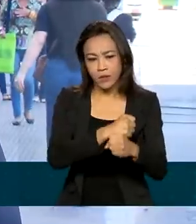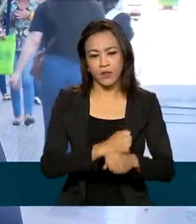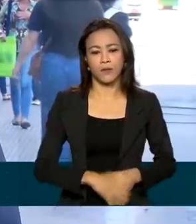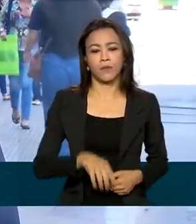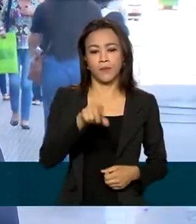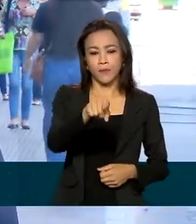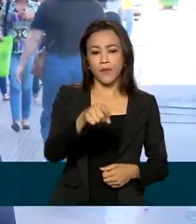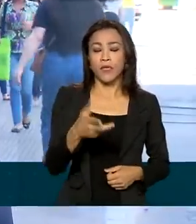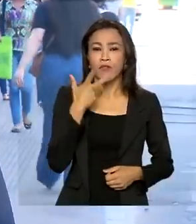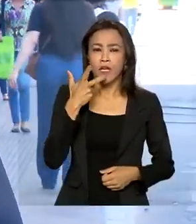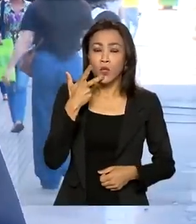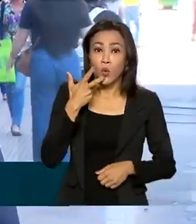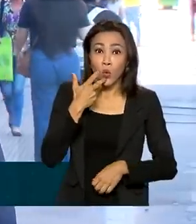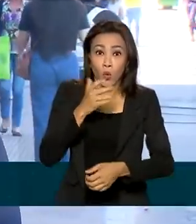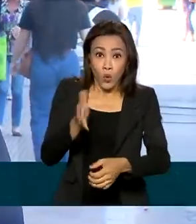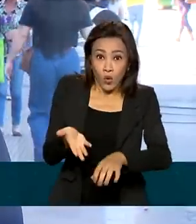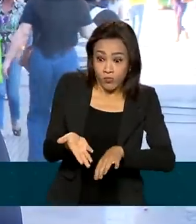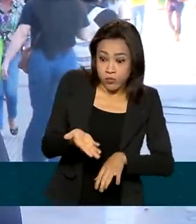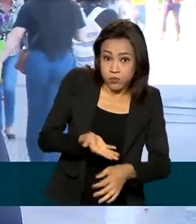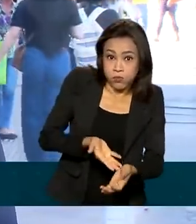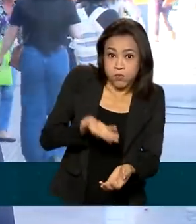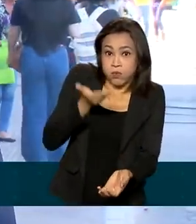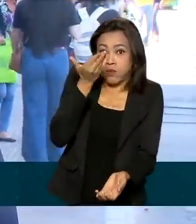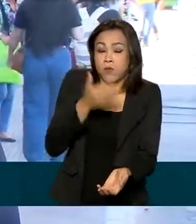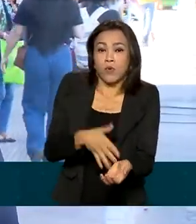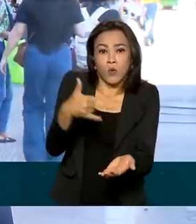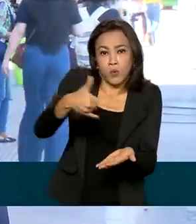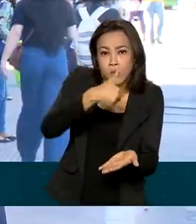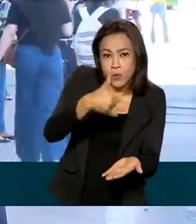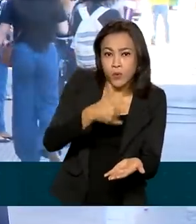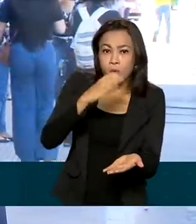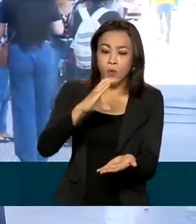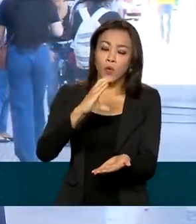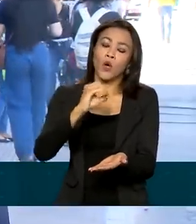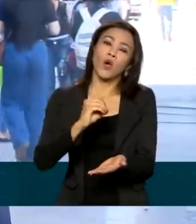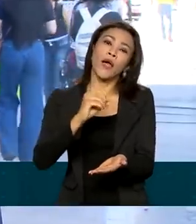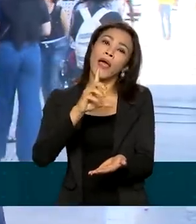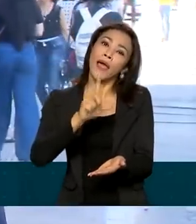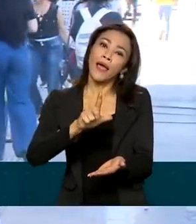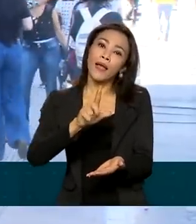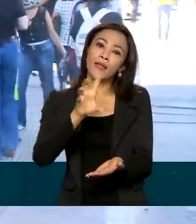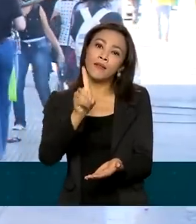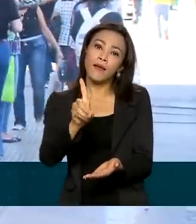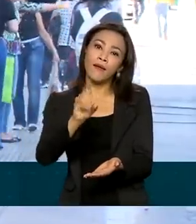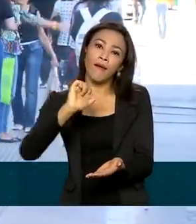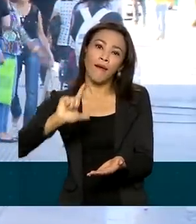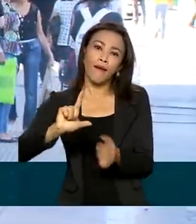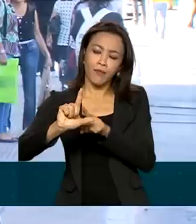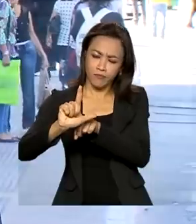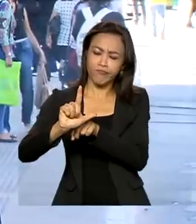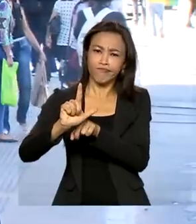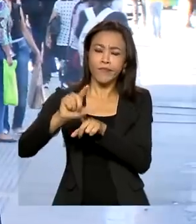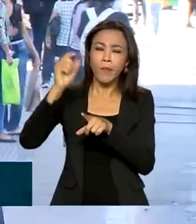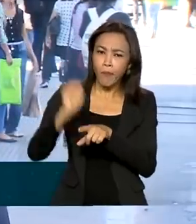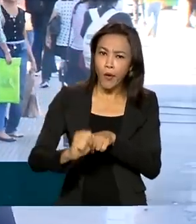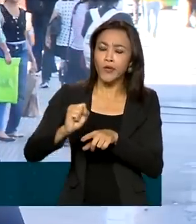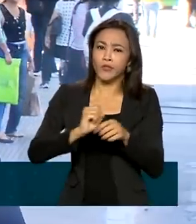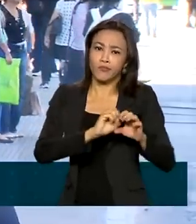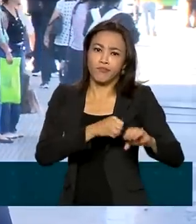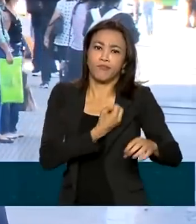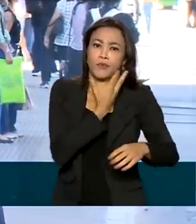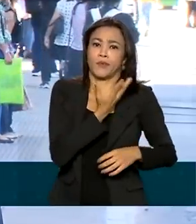O nível elevado de colesterol ruim, conhecido por LDL, pode desenvolver doenças do coração.